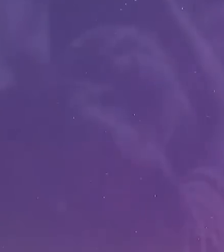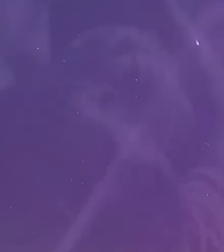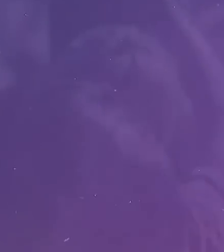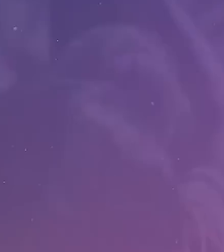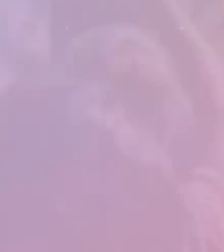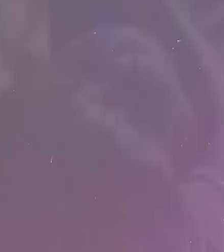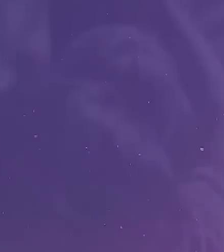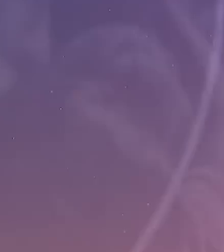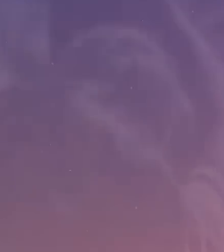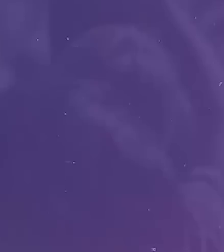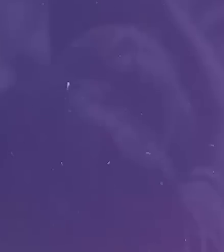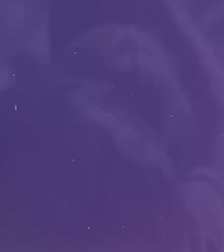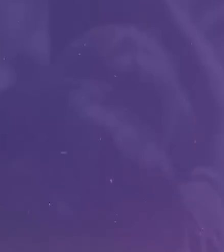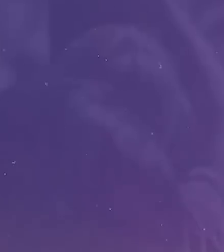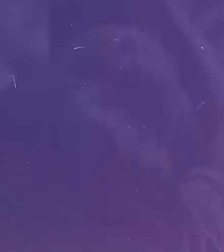Amém.